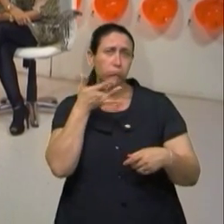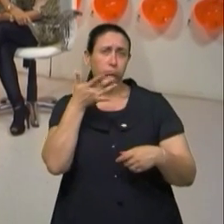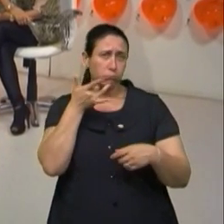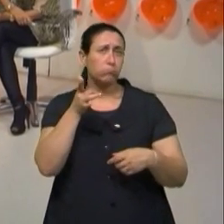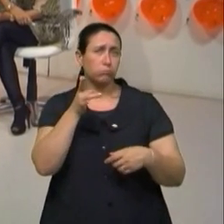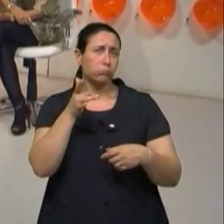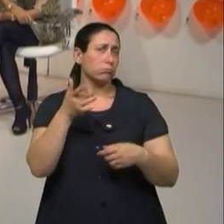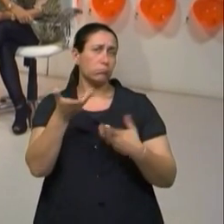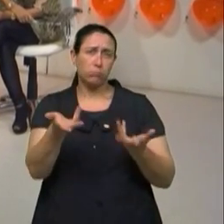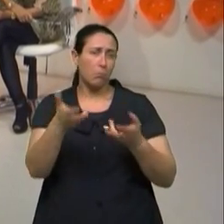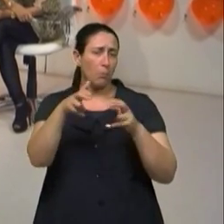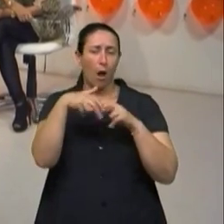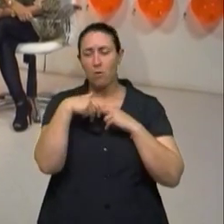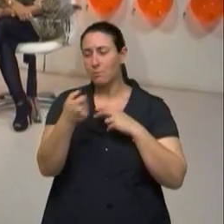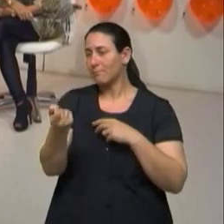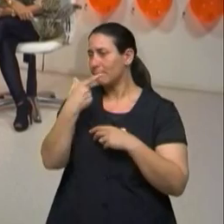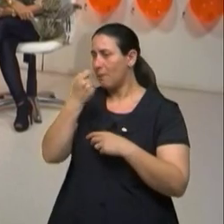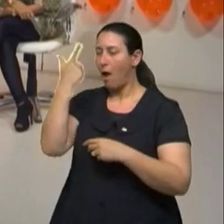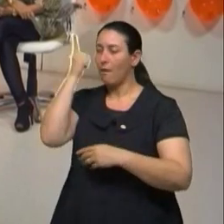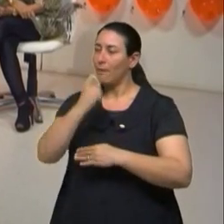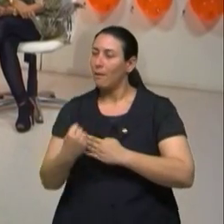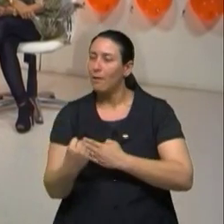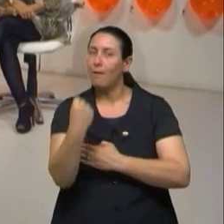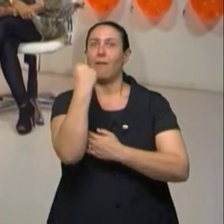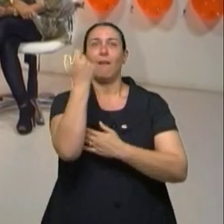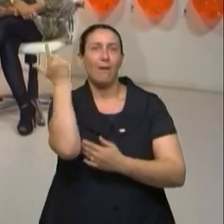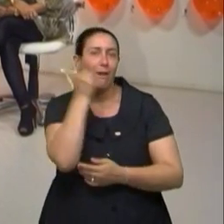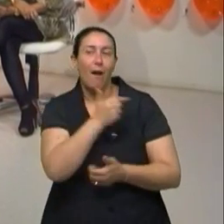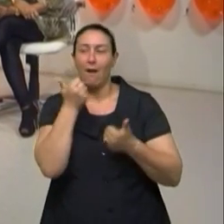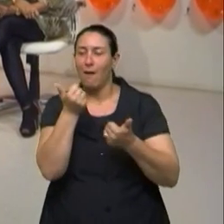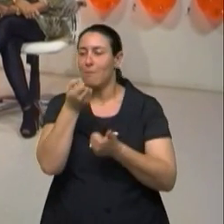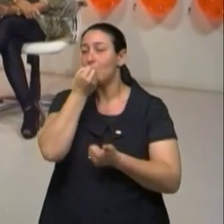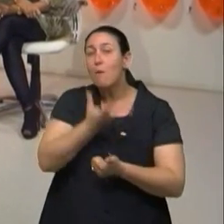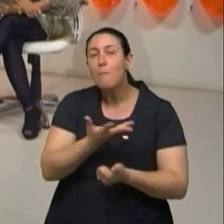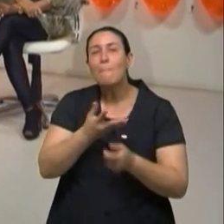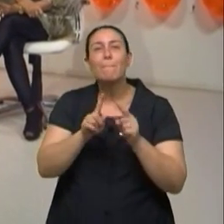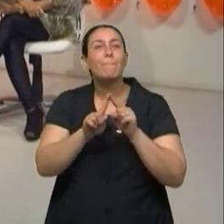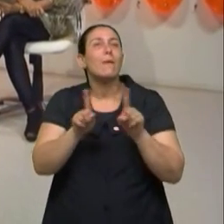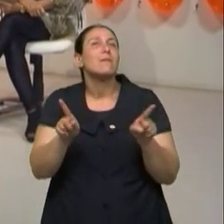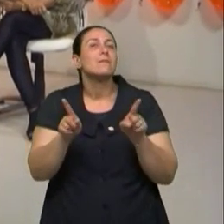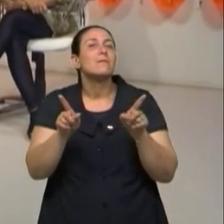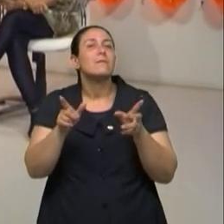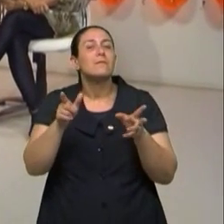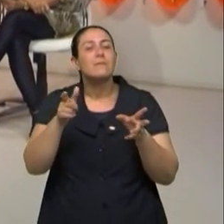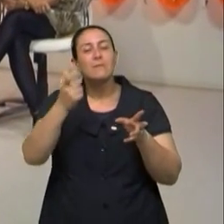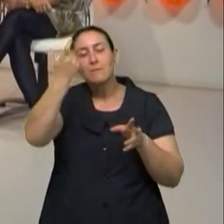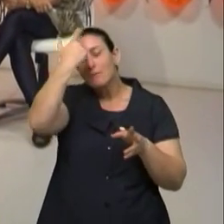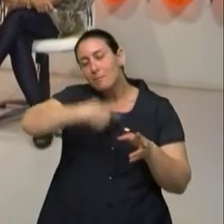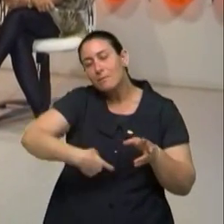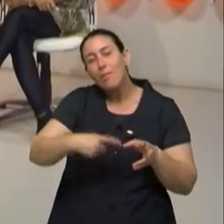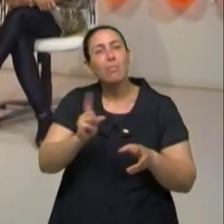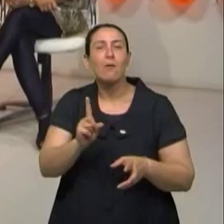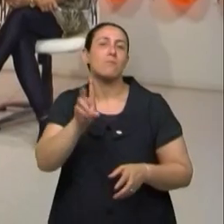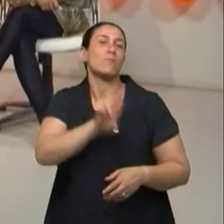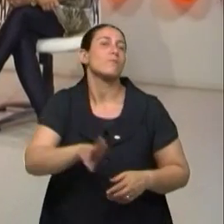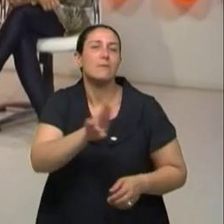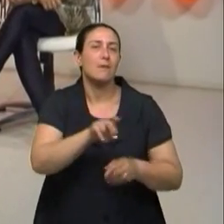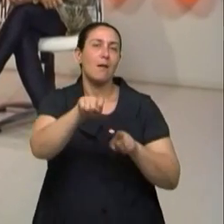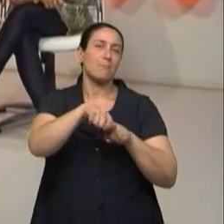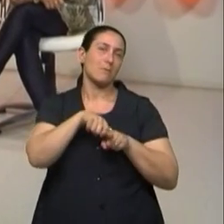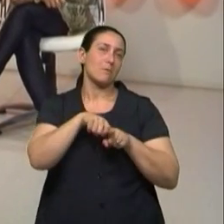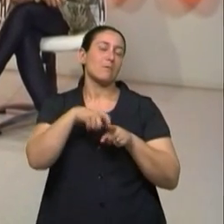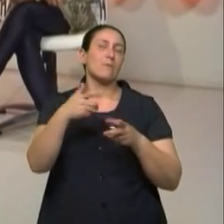medicamentoso ou outros métodos, acaba que as pessoas não utilizam o